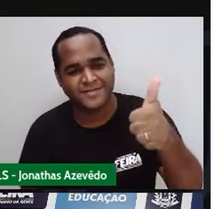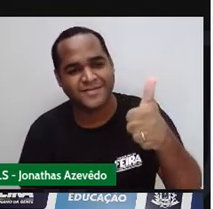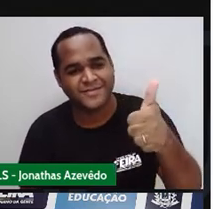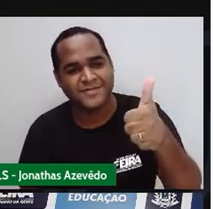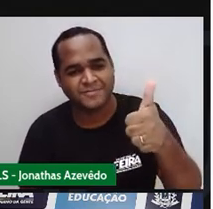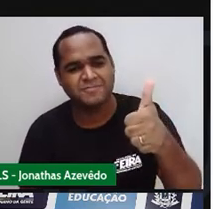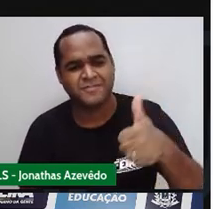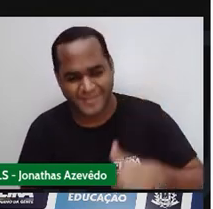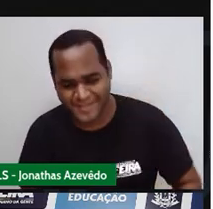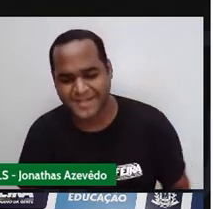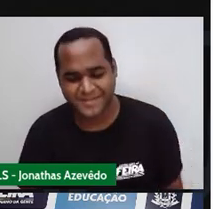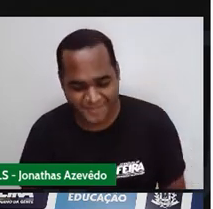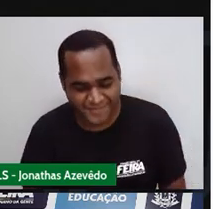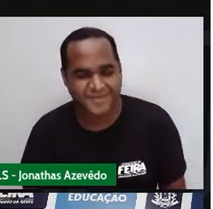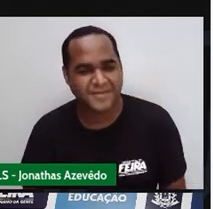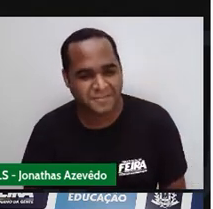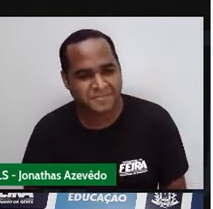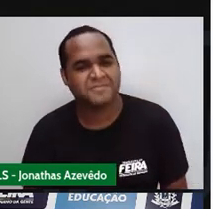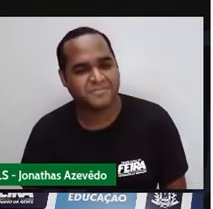Correto.